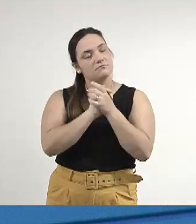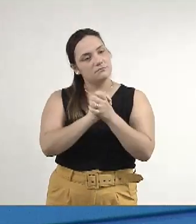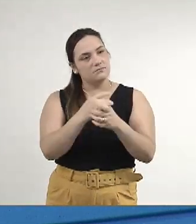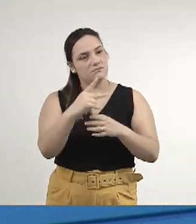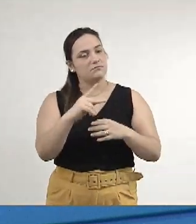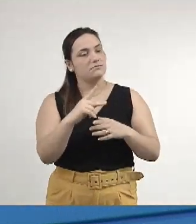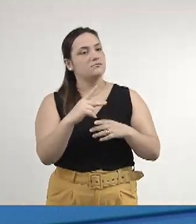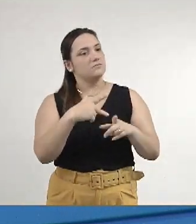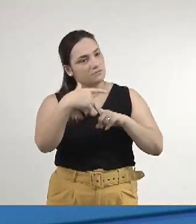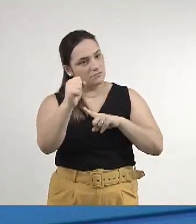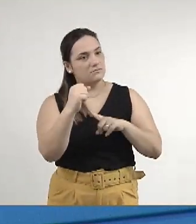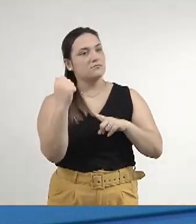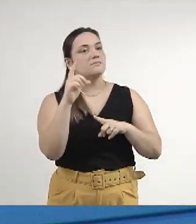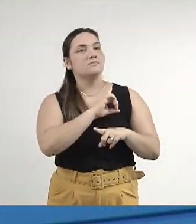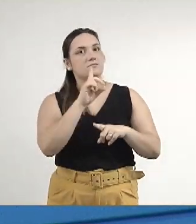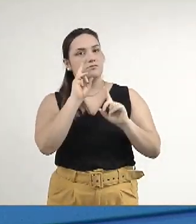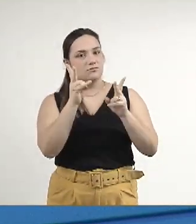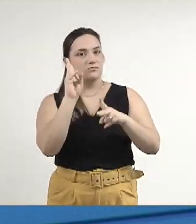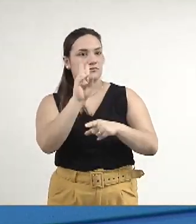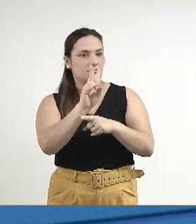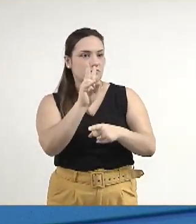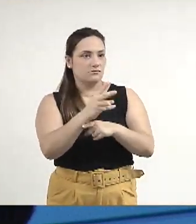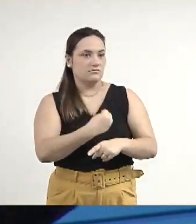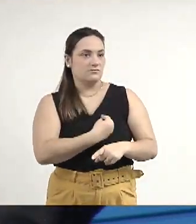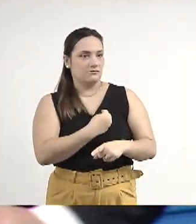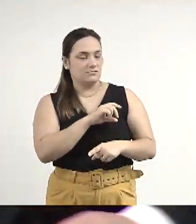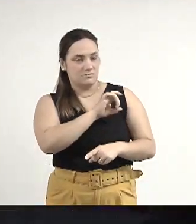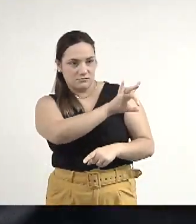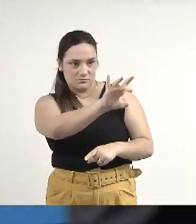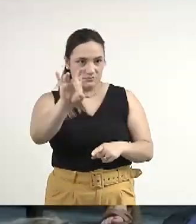pela conquista, que Deus continue guardando e abençoando a vida de cada um de vocês.